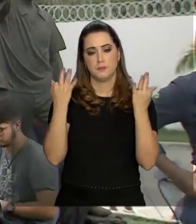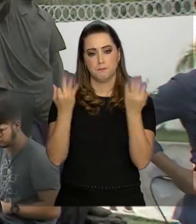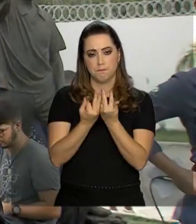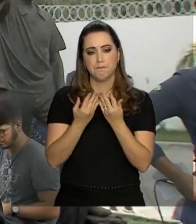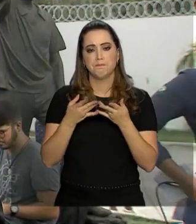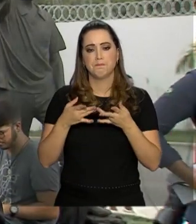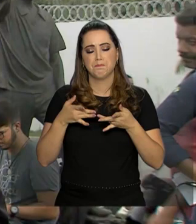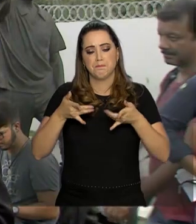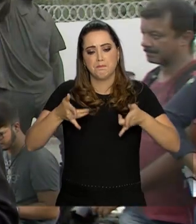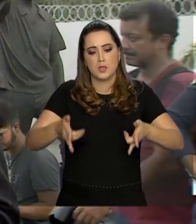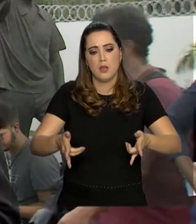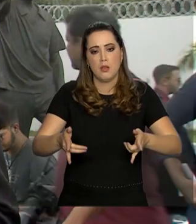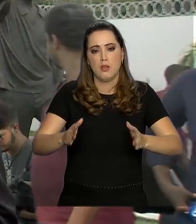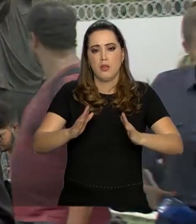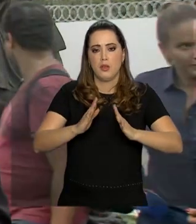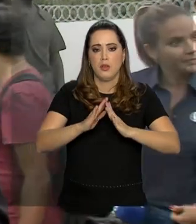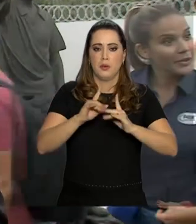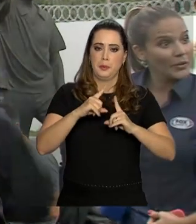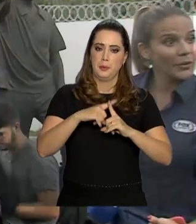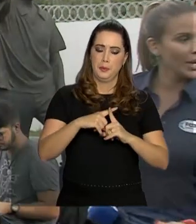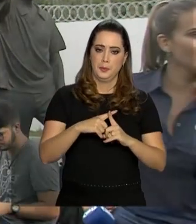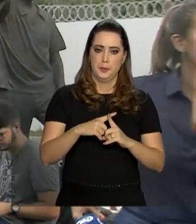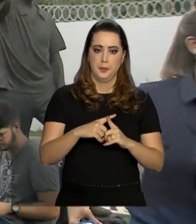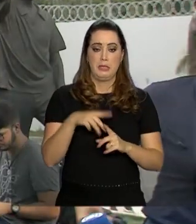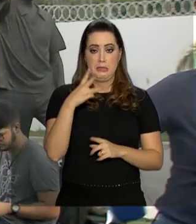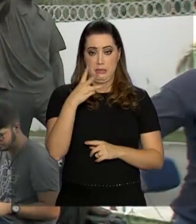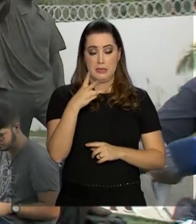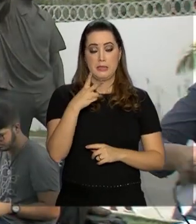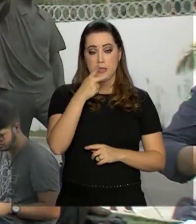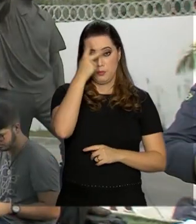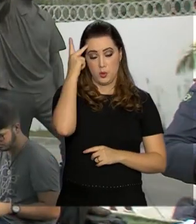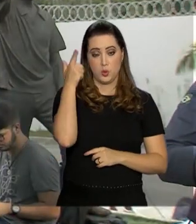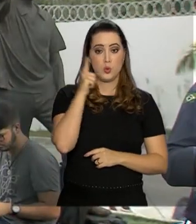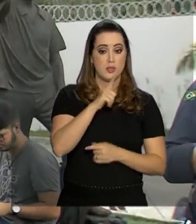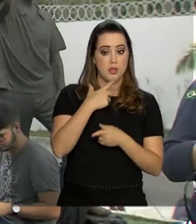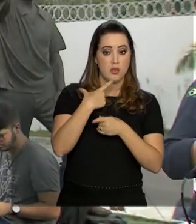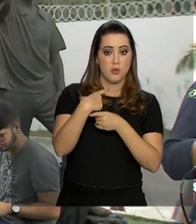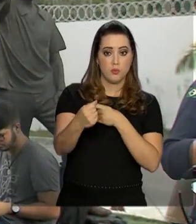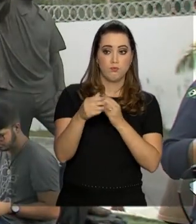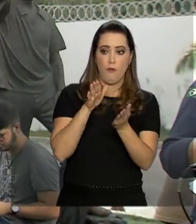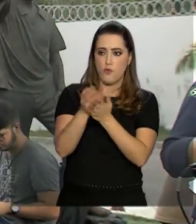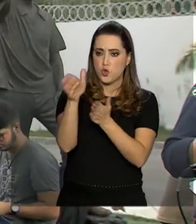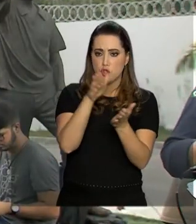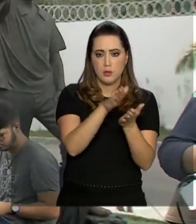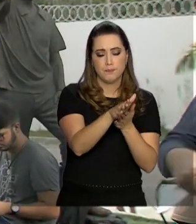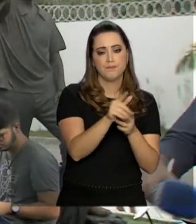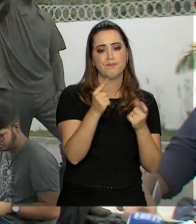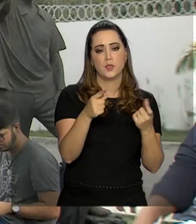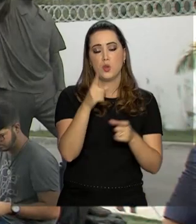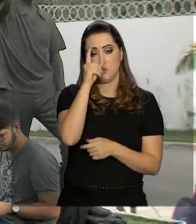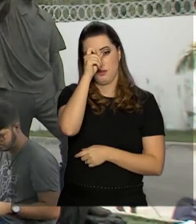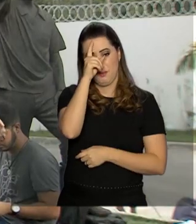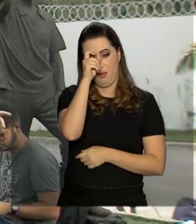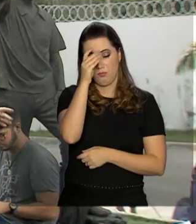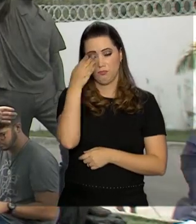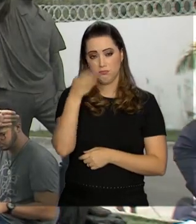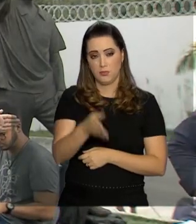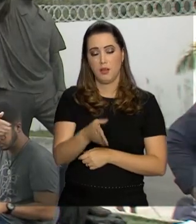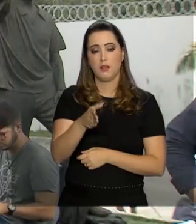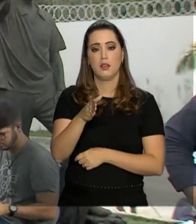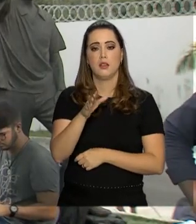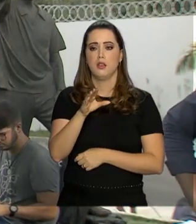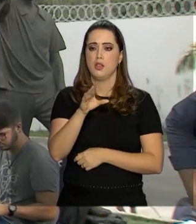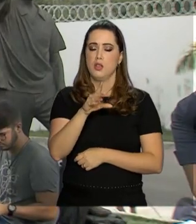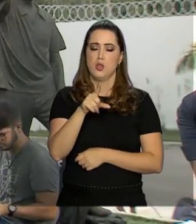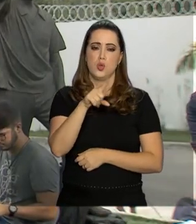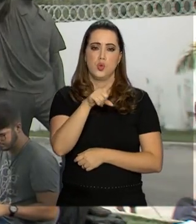realizem os enterros As três pessoas que conseguiram escapar do incêndio Foram levadas primeiramente para o Hospital Lourenço Jorge Aqui na Barra da Tijuca, na